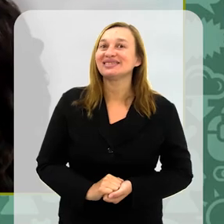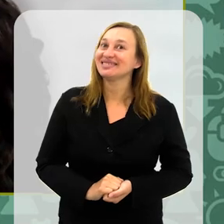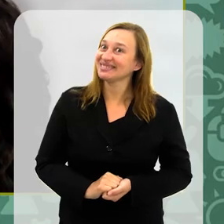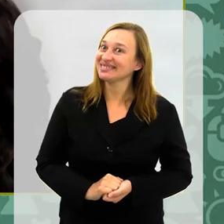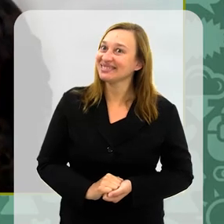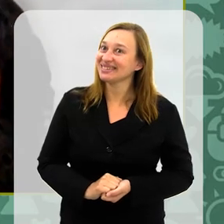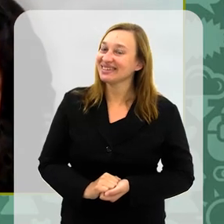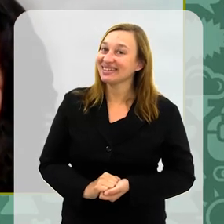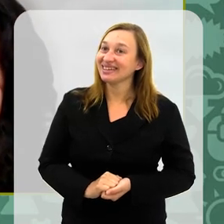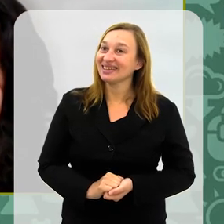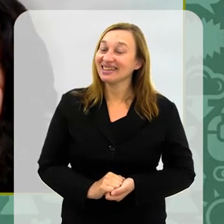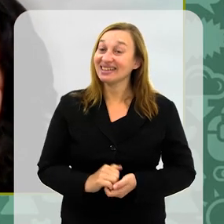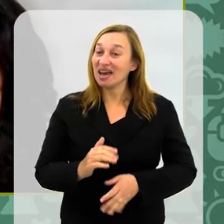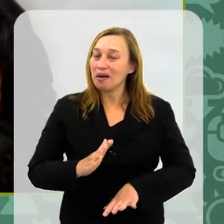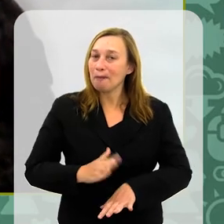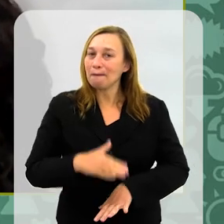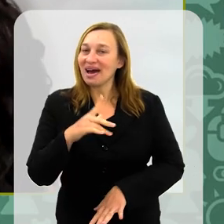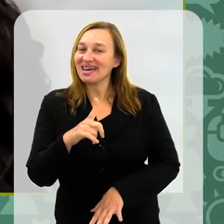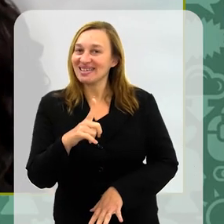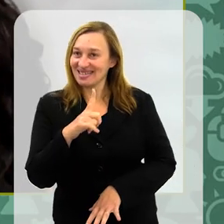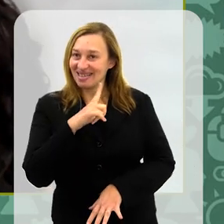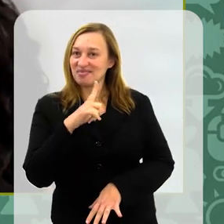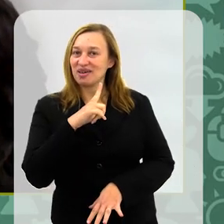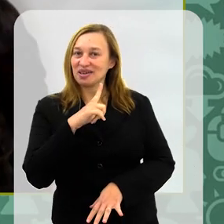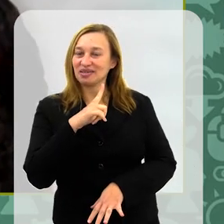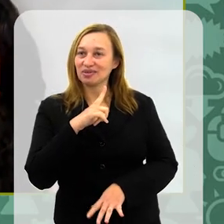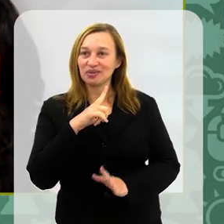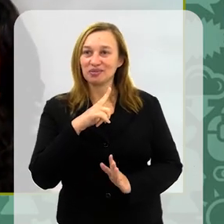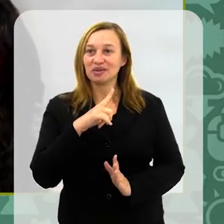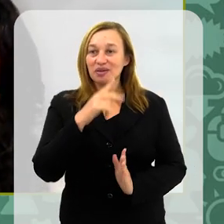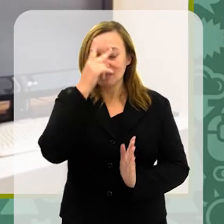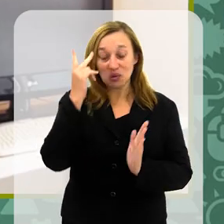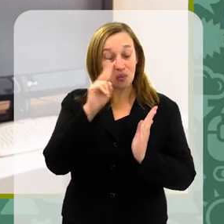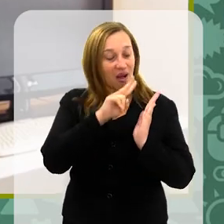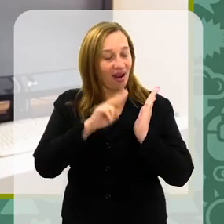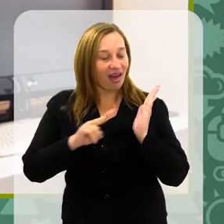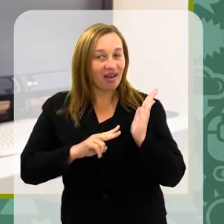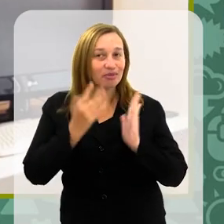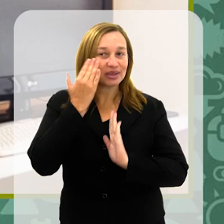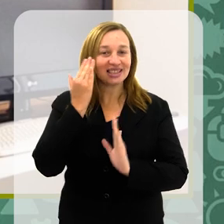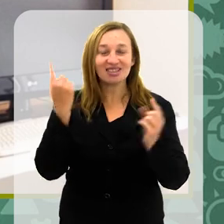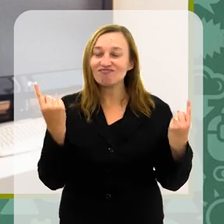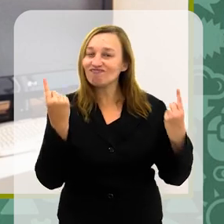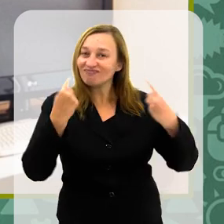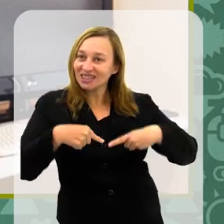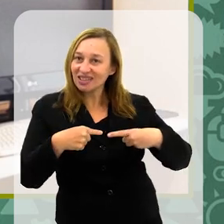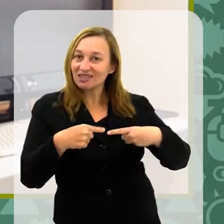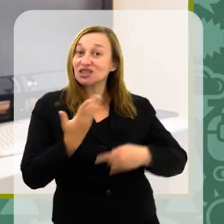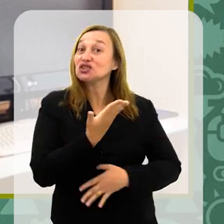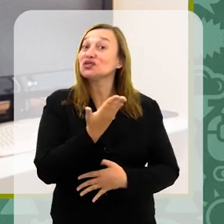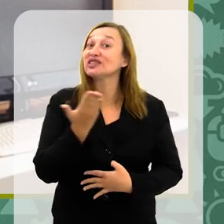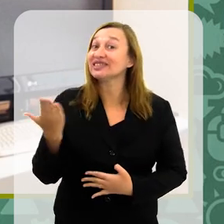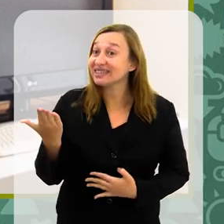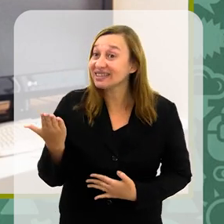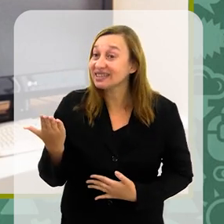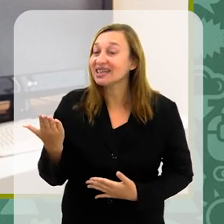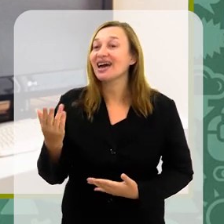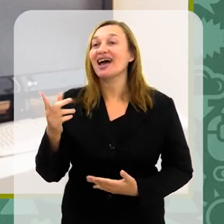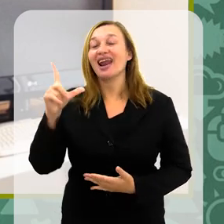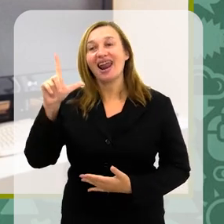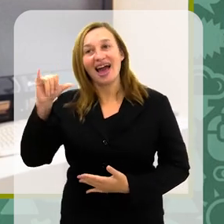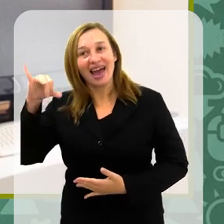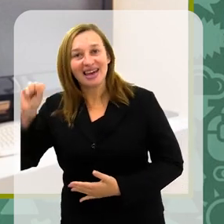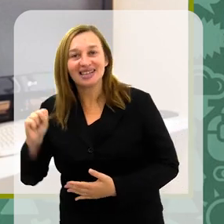Que a gente atraia mais leitores, né? Que esse é o nosso foco, né? Vamos entender esses desafios de vocês.